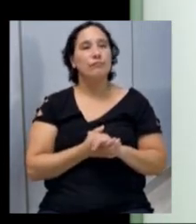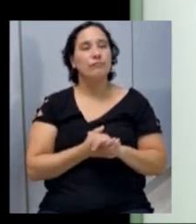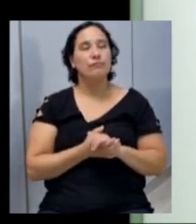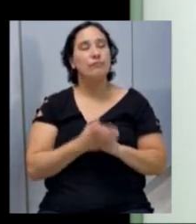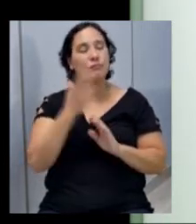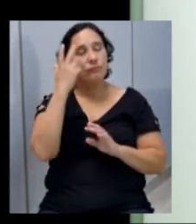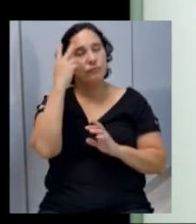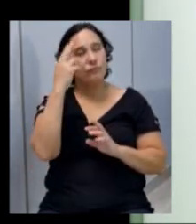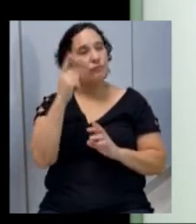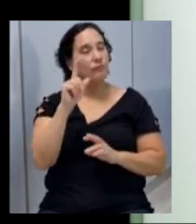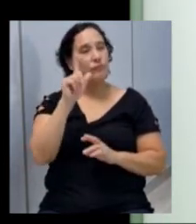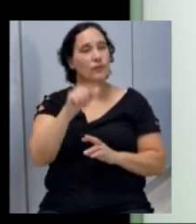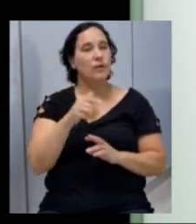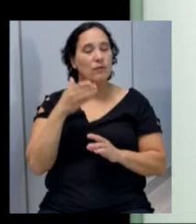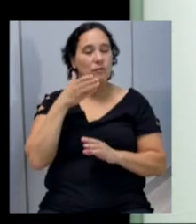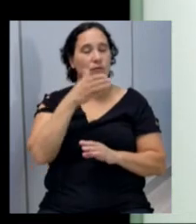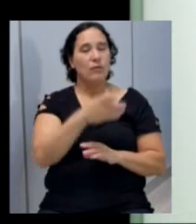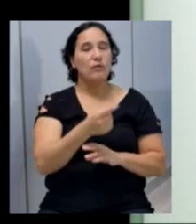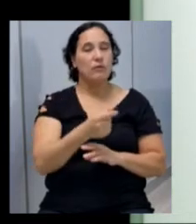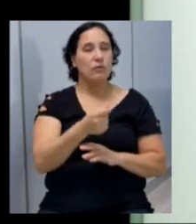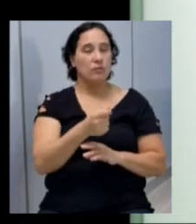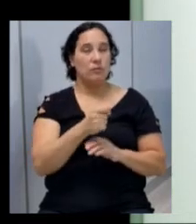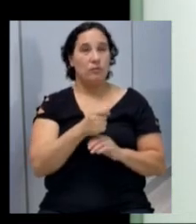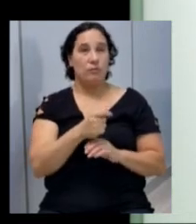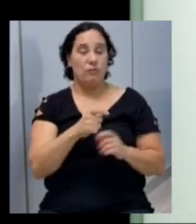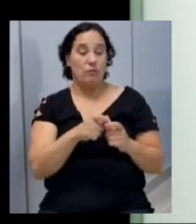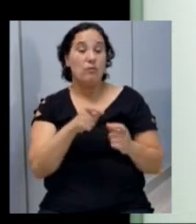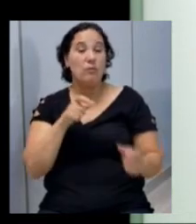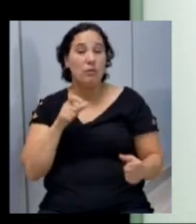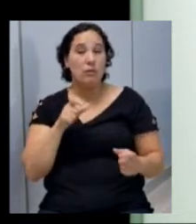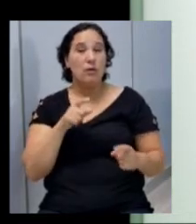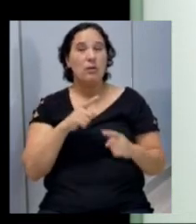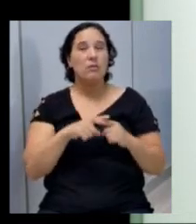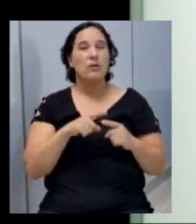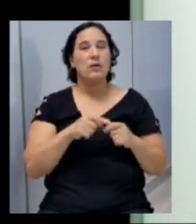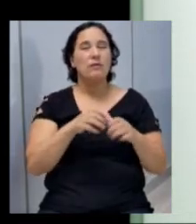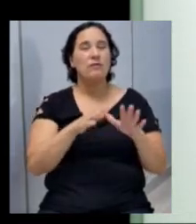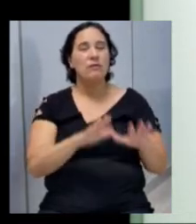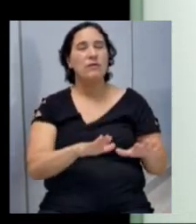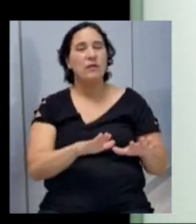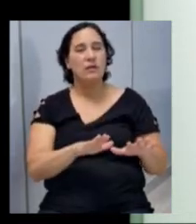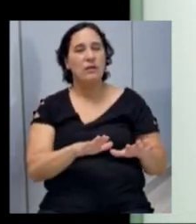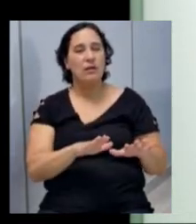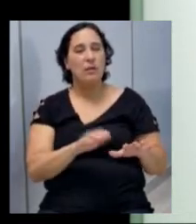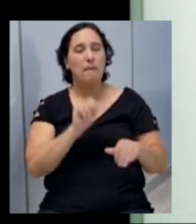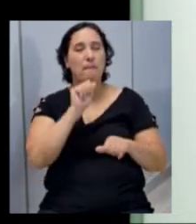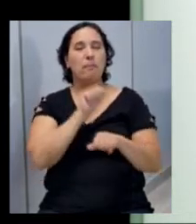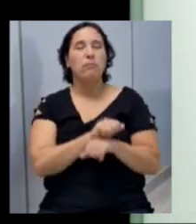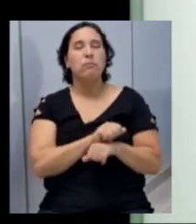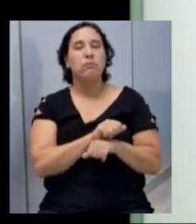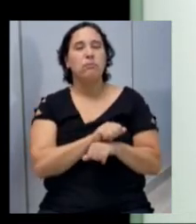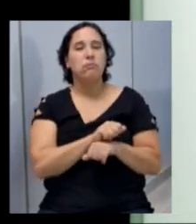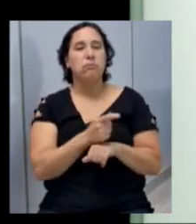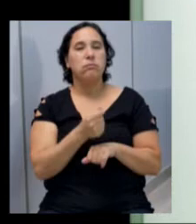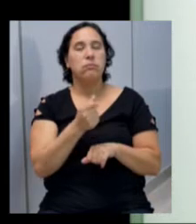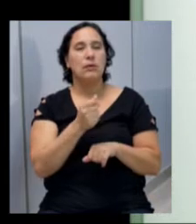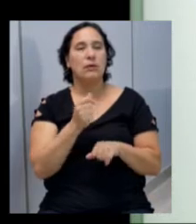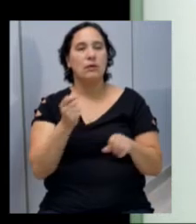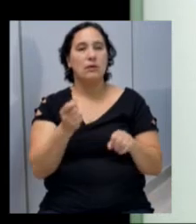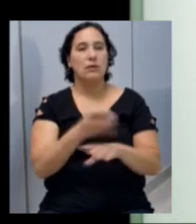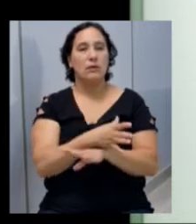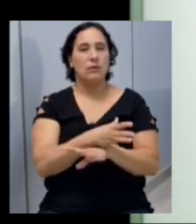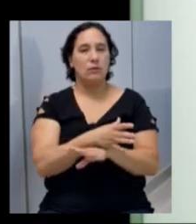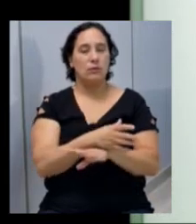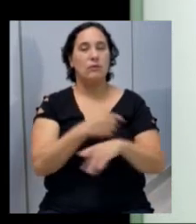normalmente, não se destina a valor muito expressivo, porque ele fica congelado, esse valor, até o encerramento